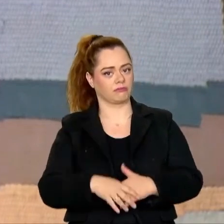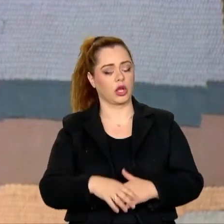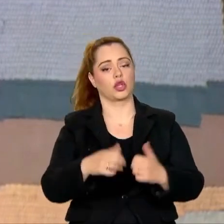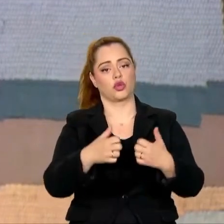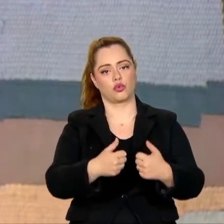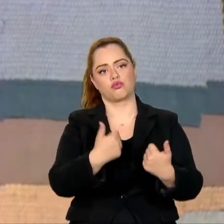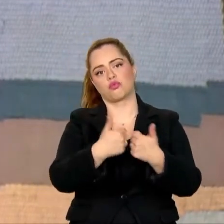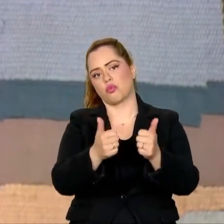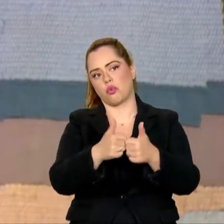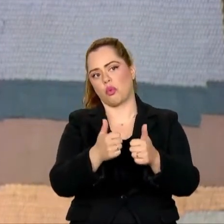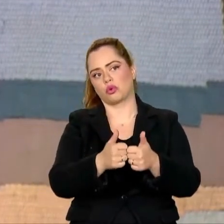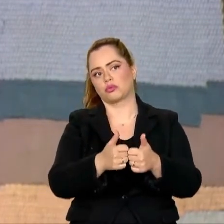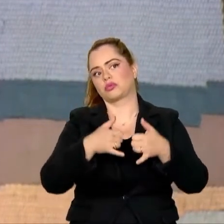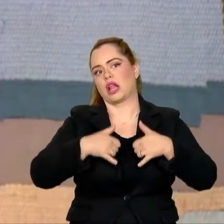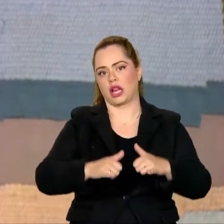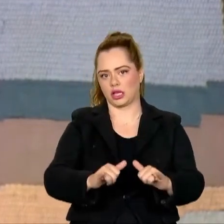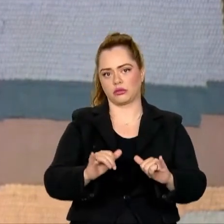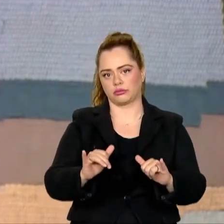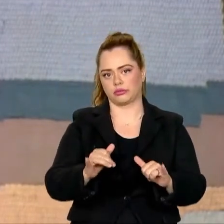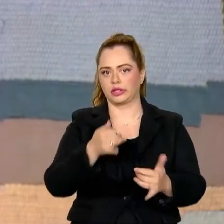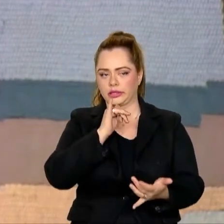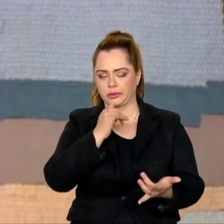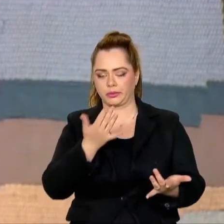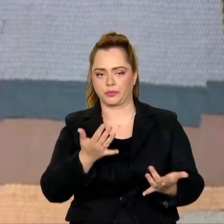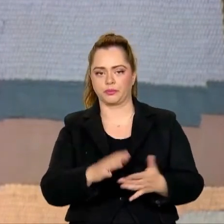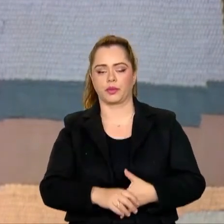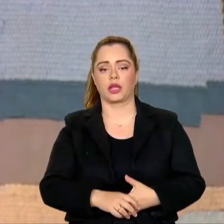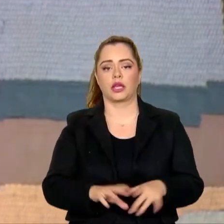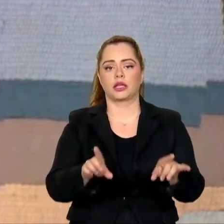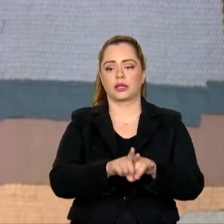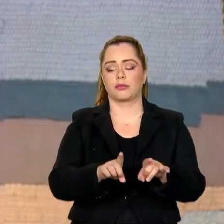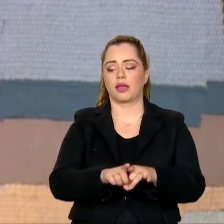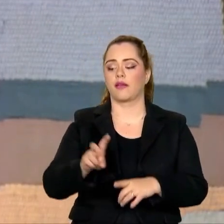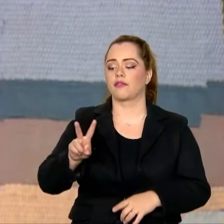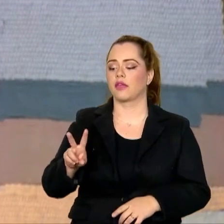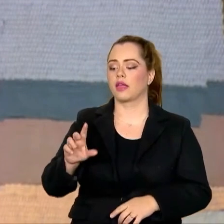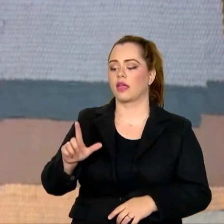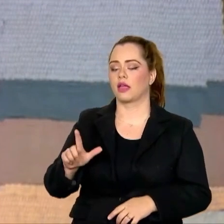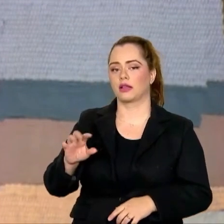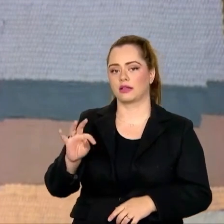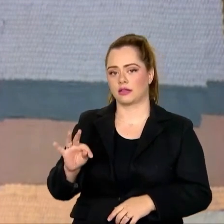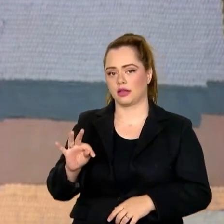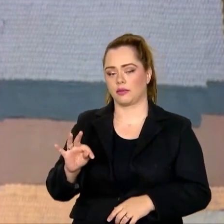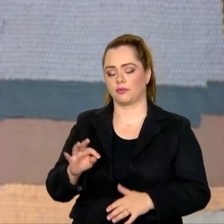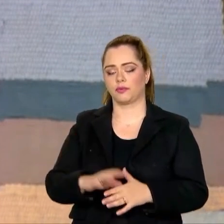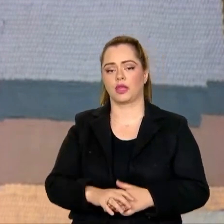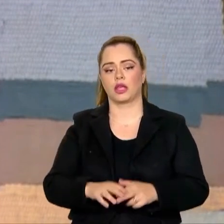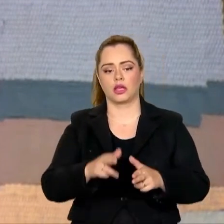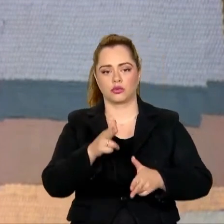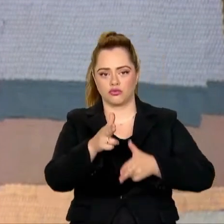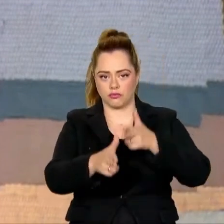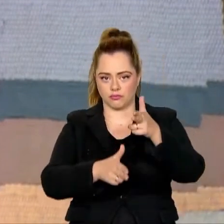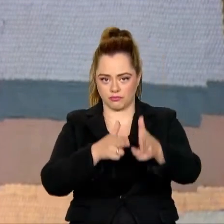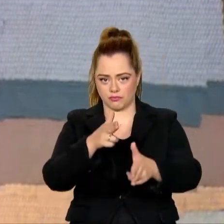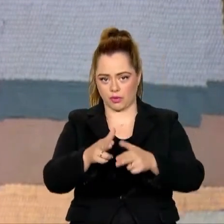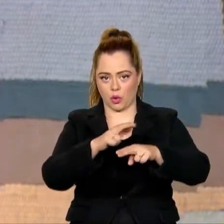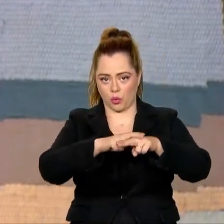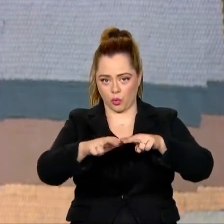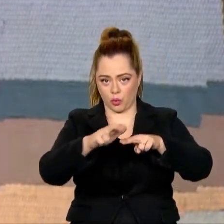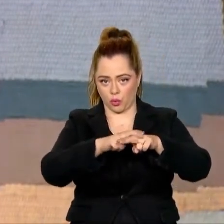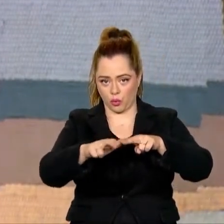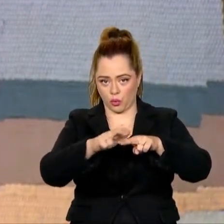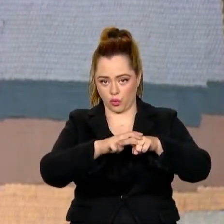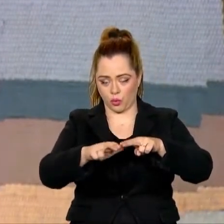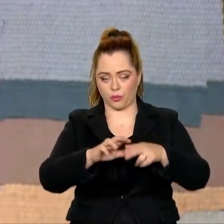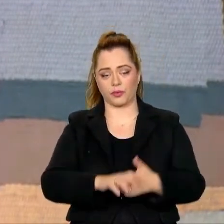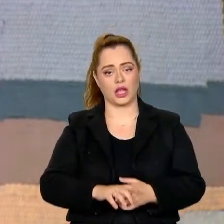Um projeto de VLT, veículo leve sob trilho de metrô, ele não